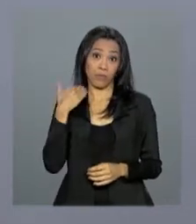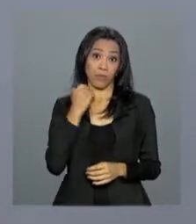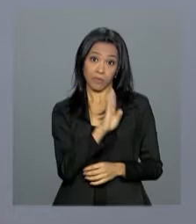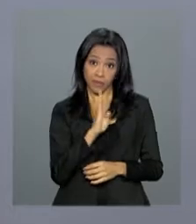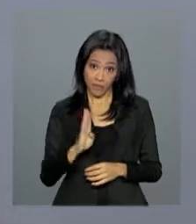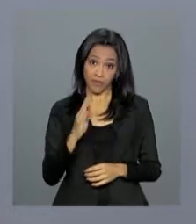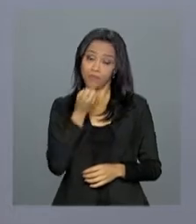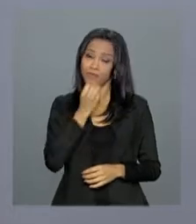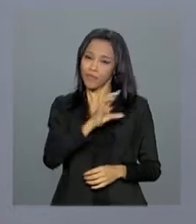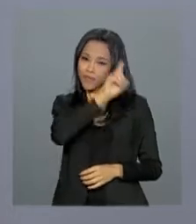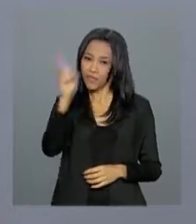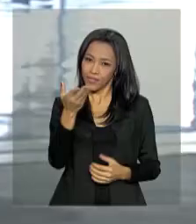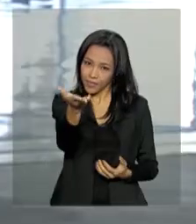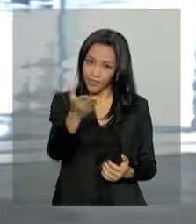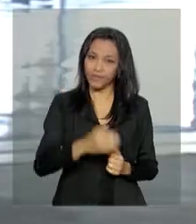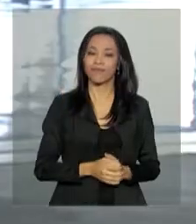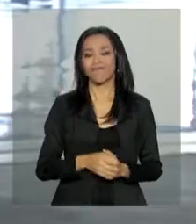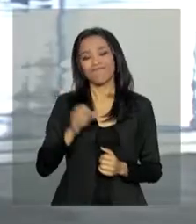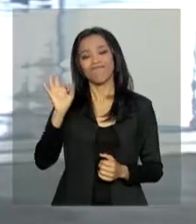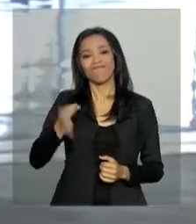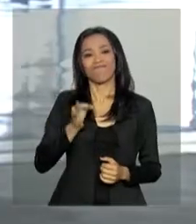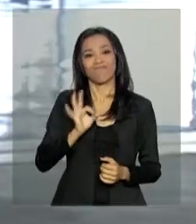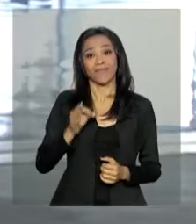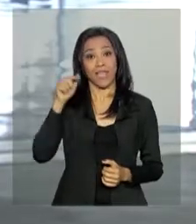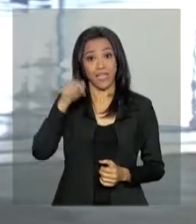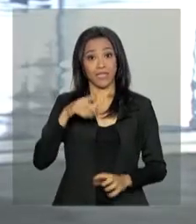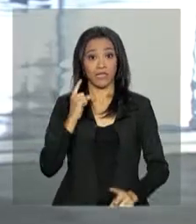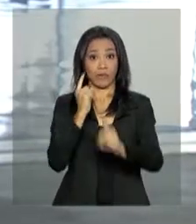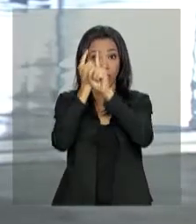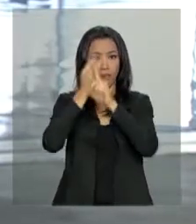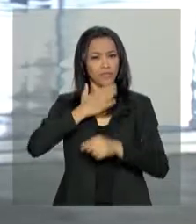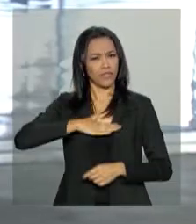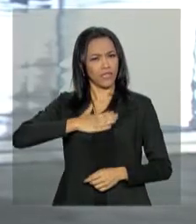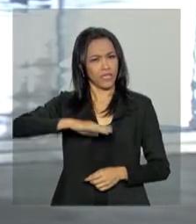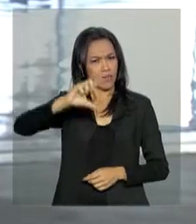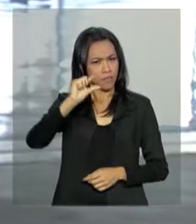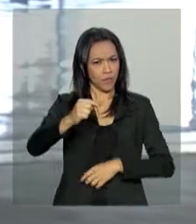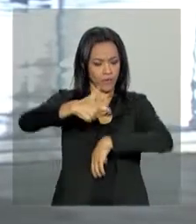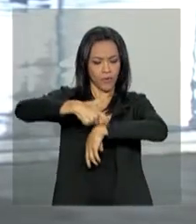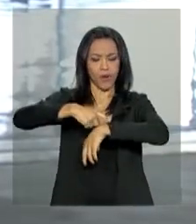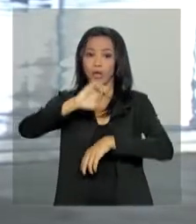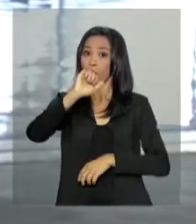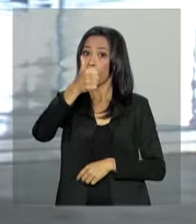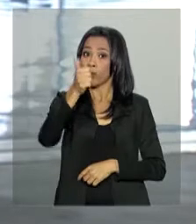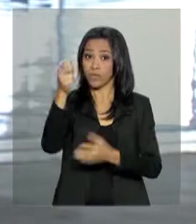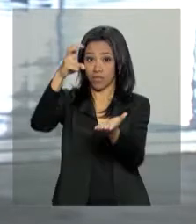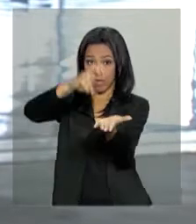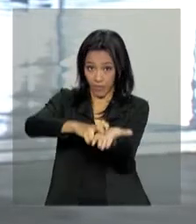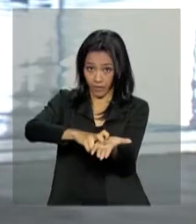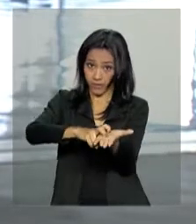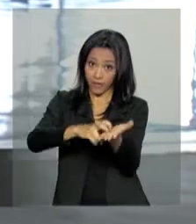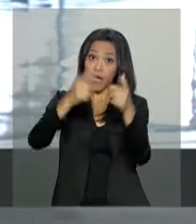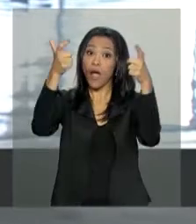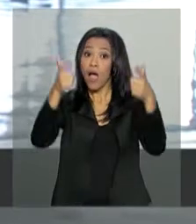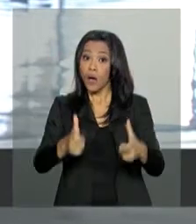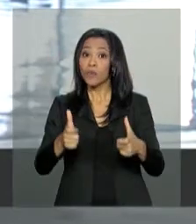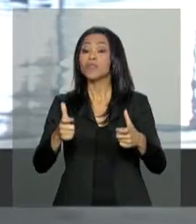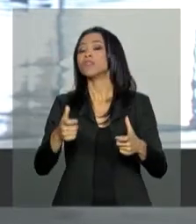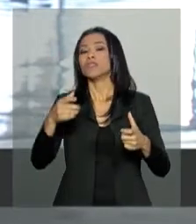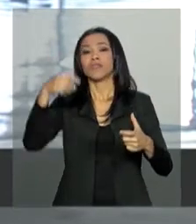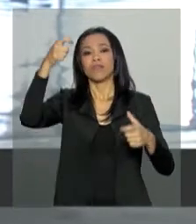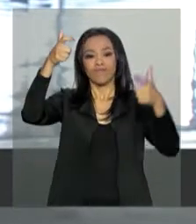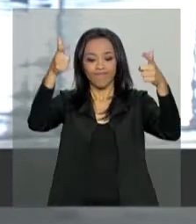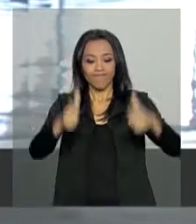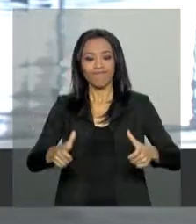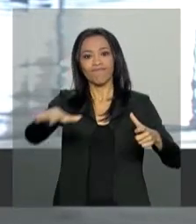Bom dia, Renata. Bom dia a todos. Pois é, Renata, esse evento vai ser daqui a pouco, às 11 horas da manhã, na sede do Banco do Brasil,